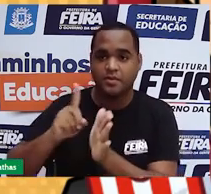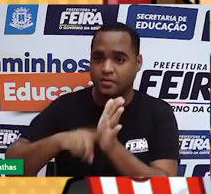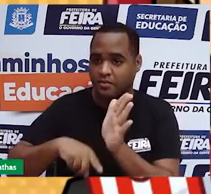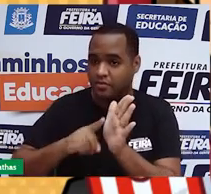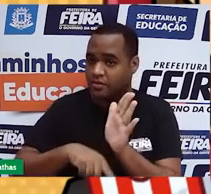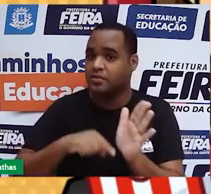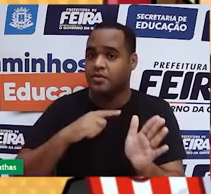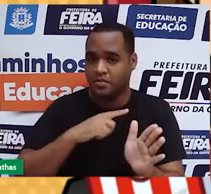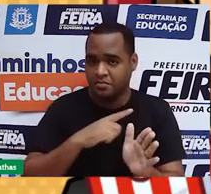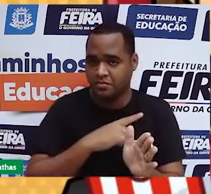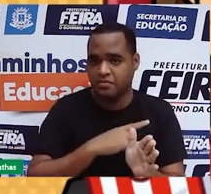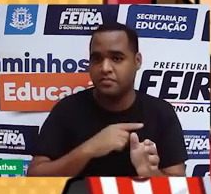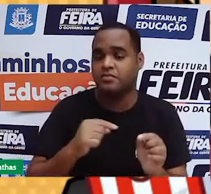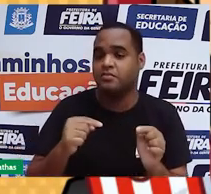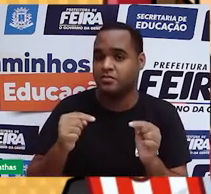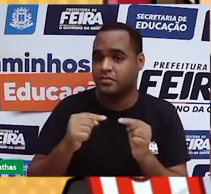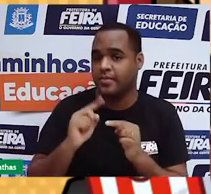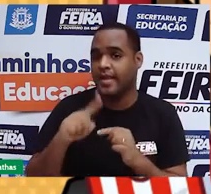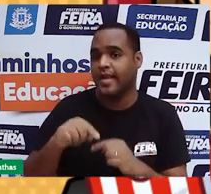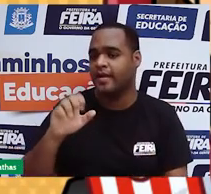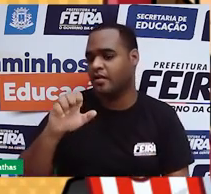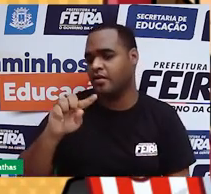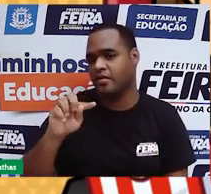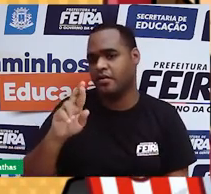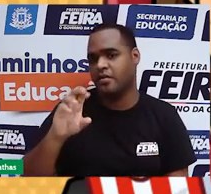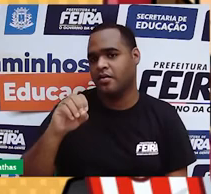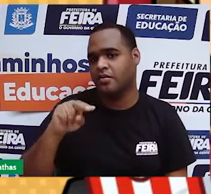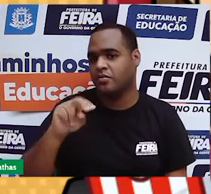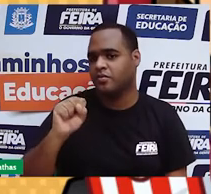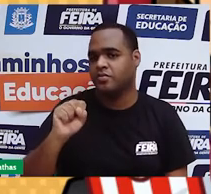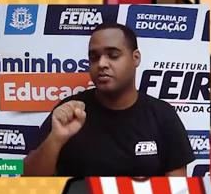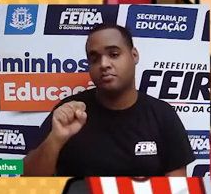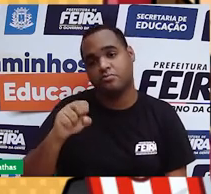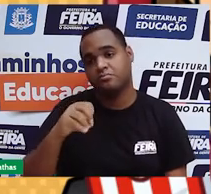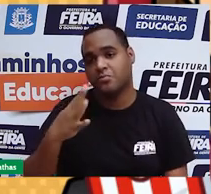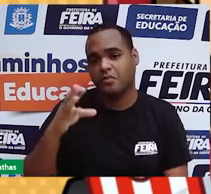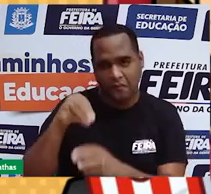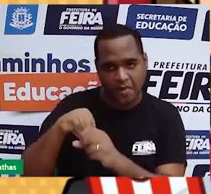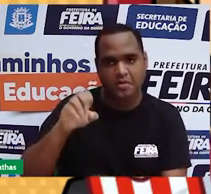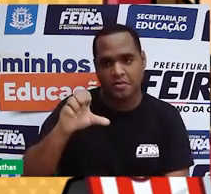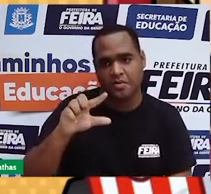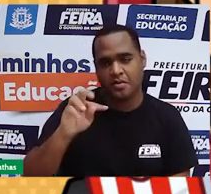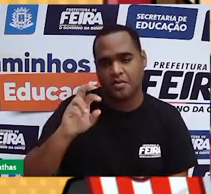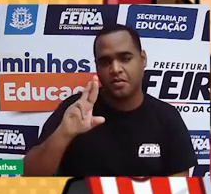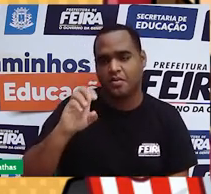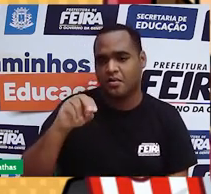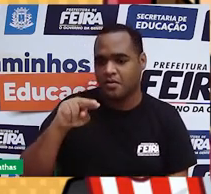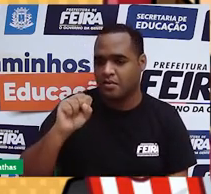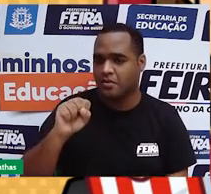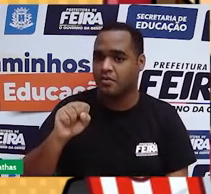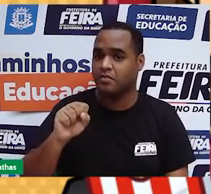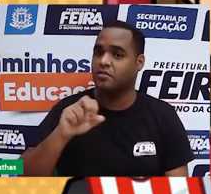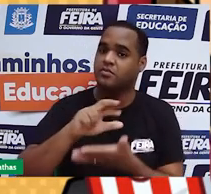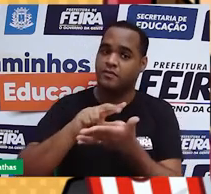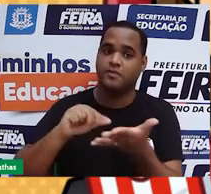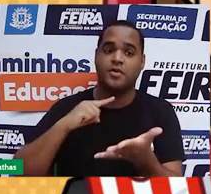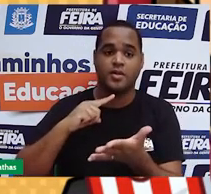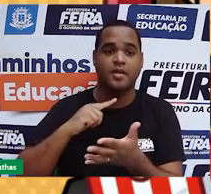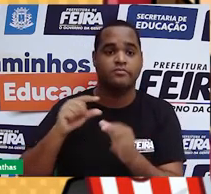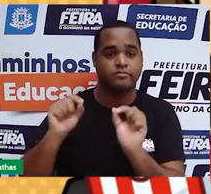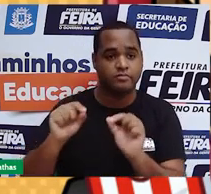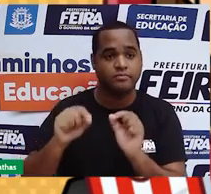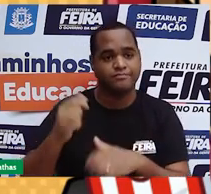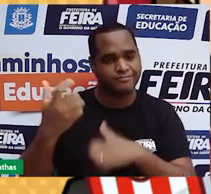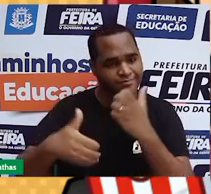com carga negativa, os elétrons. A descoberta das passas, ou melhor, dos elétrons, foi fundamental para todos os outros